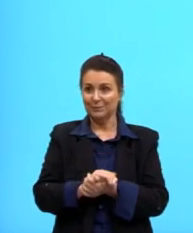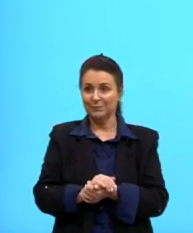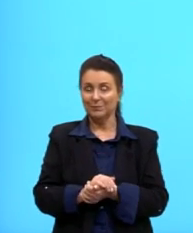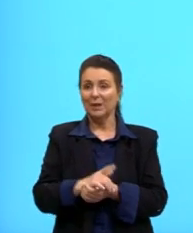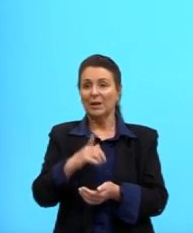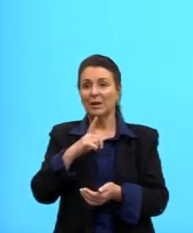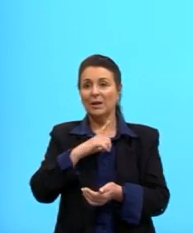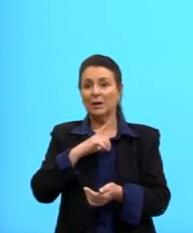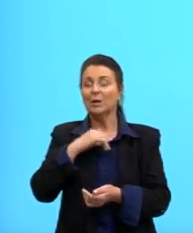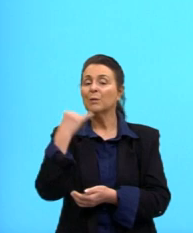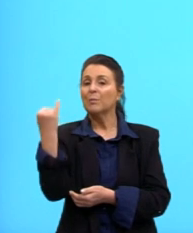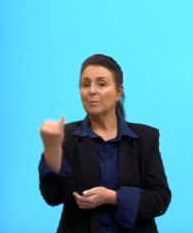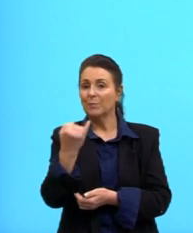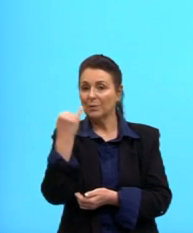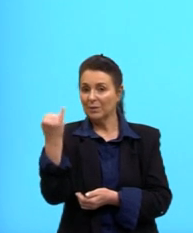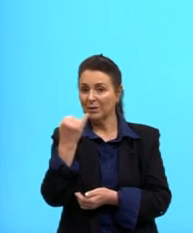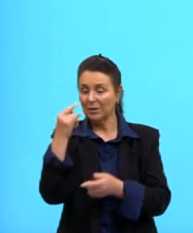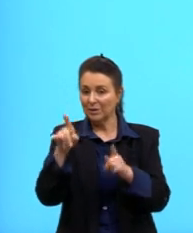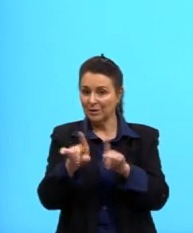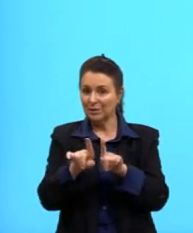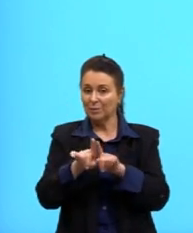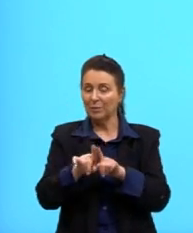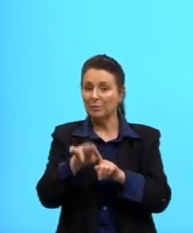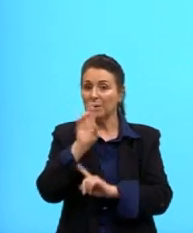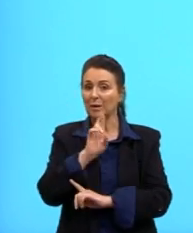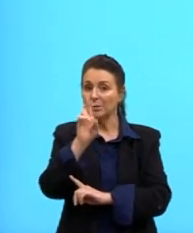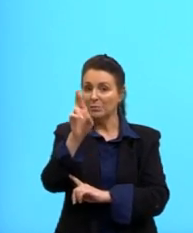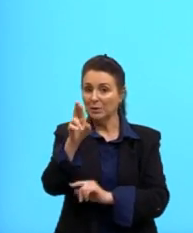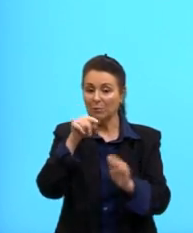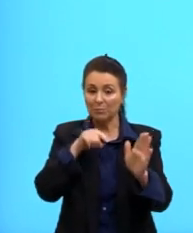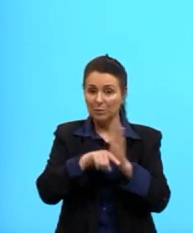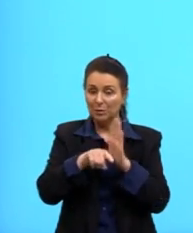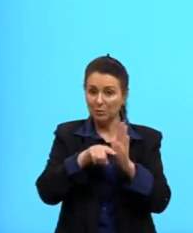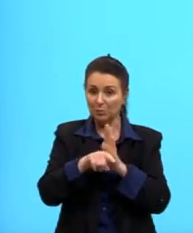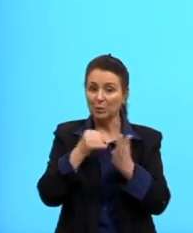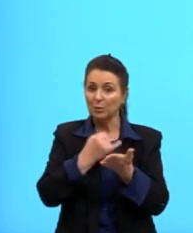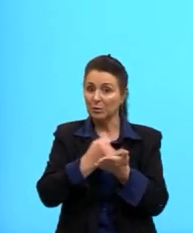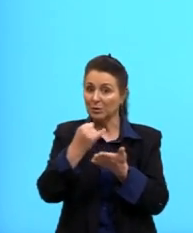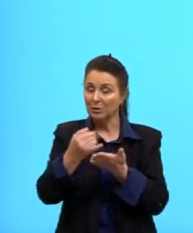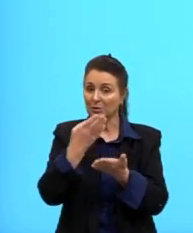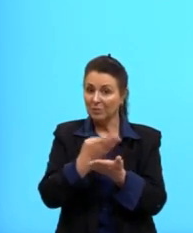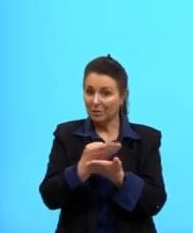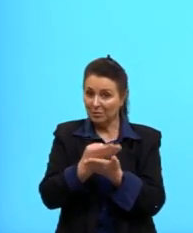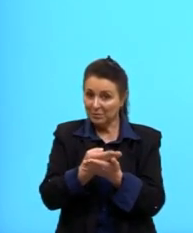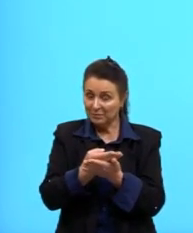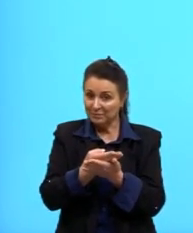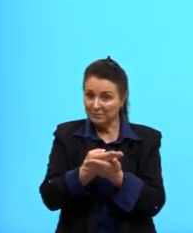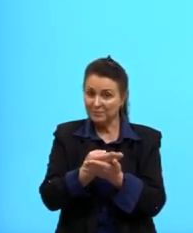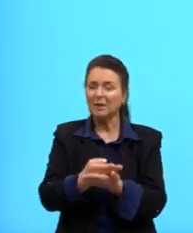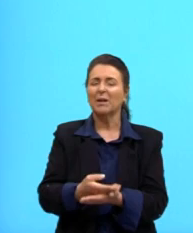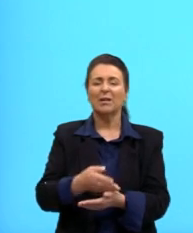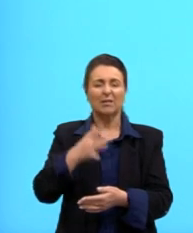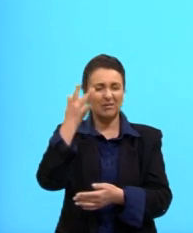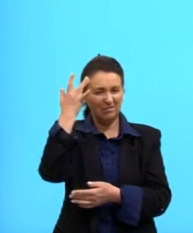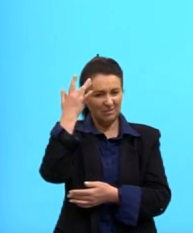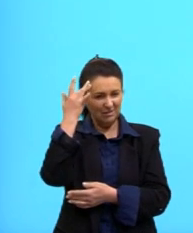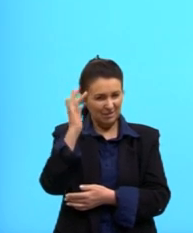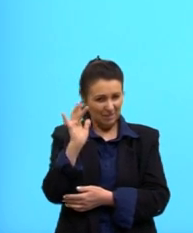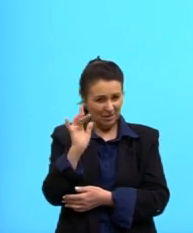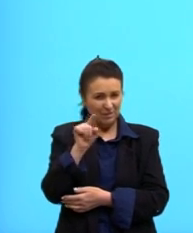E, importante para a gente responder a nossa pergunta inicial, já faz tempo, né, não sei se vocês lembram ainda.